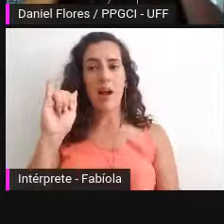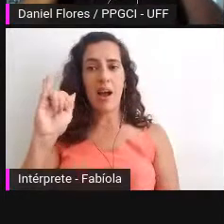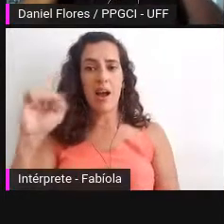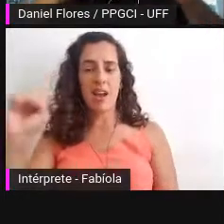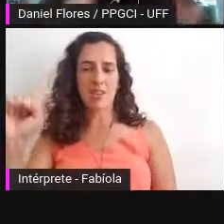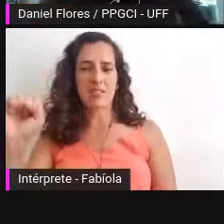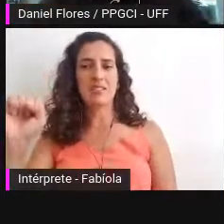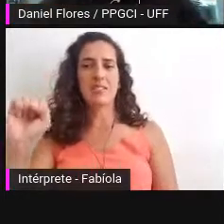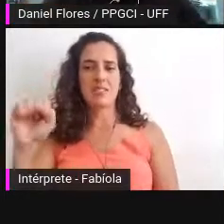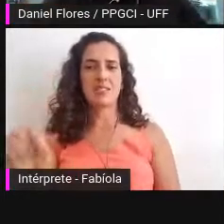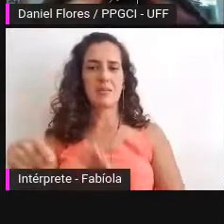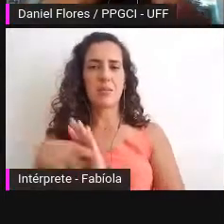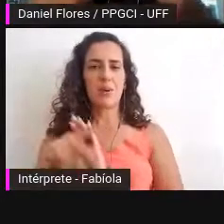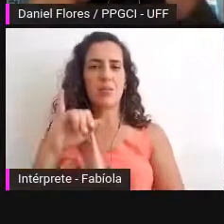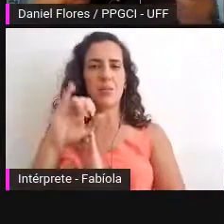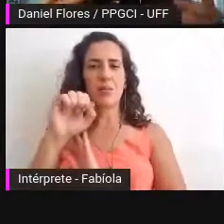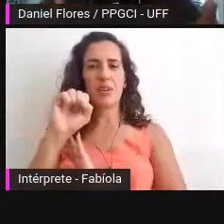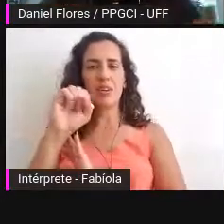ISO